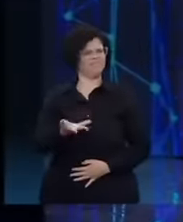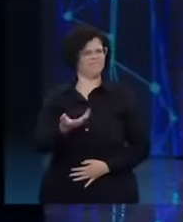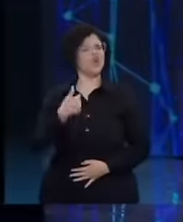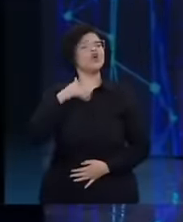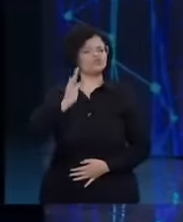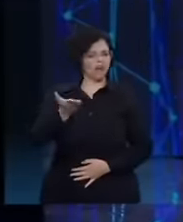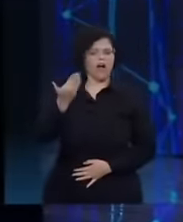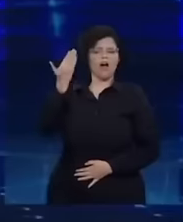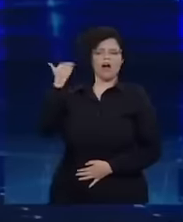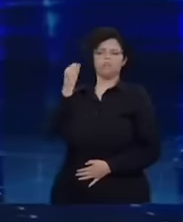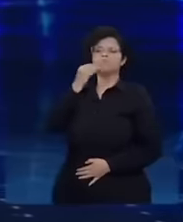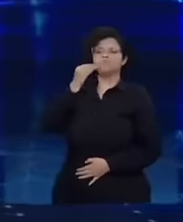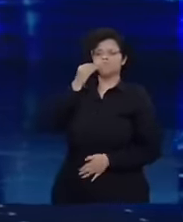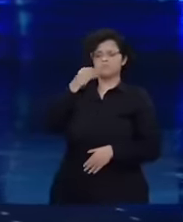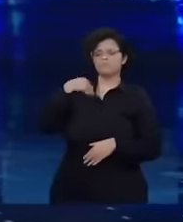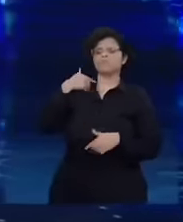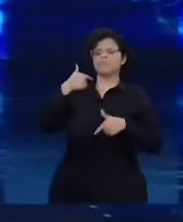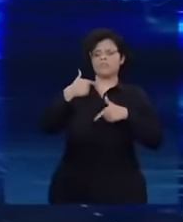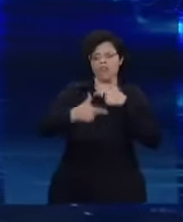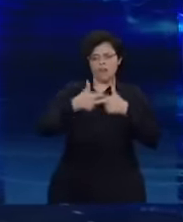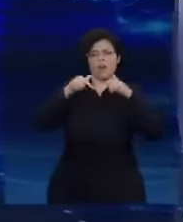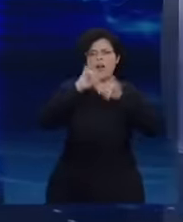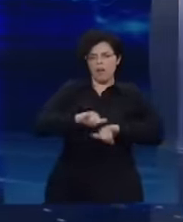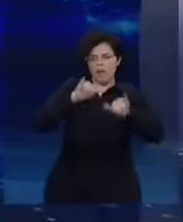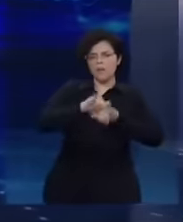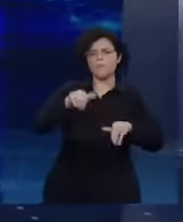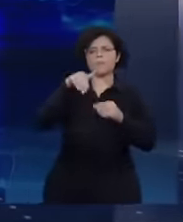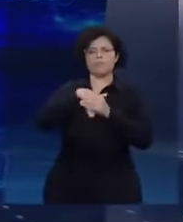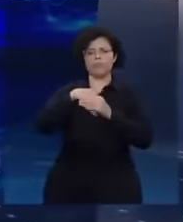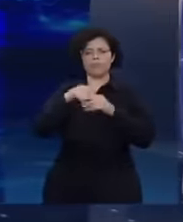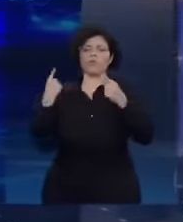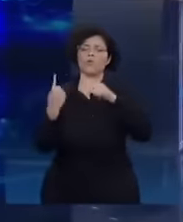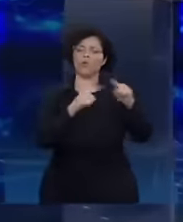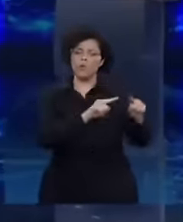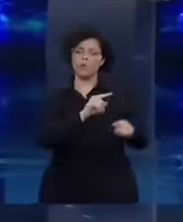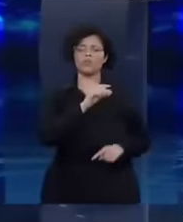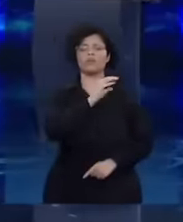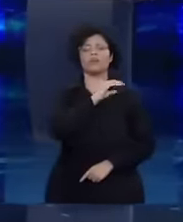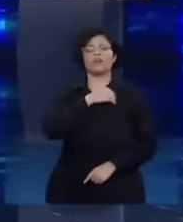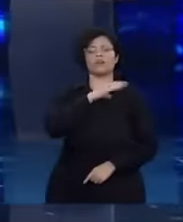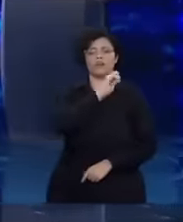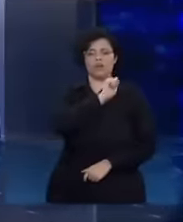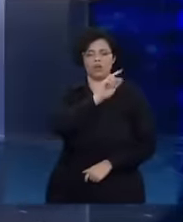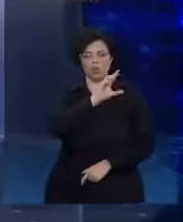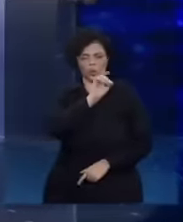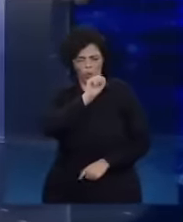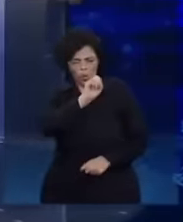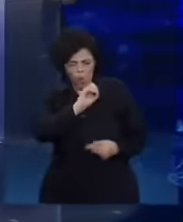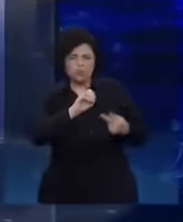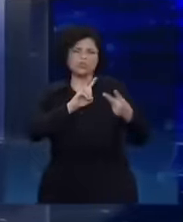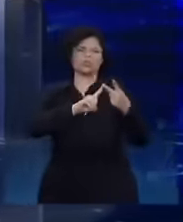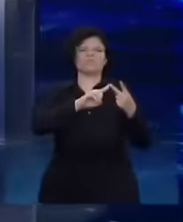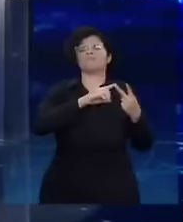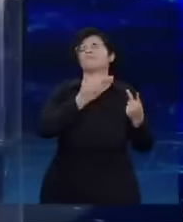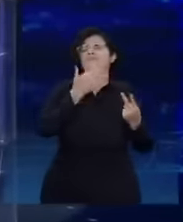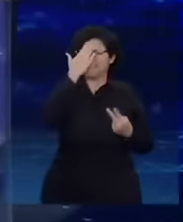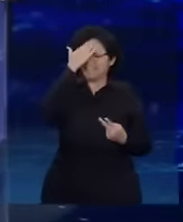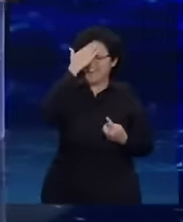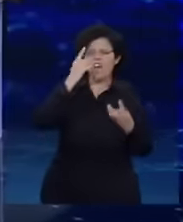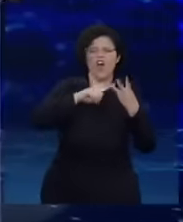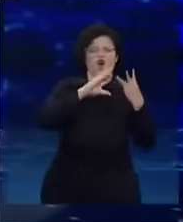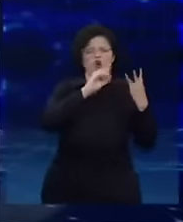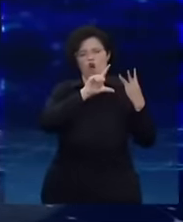campanhas. Você sabe que eu já participei de campanha contra o Fernando Henrique Cadoso, contra o Corno, contra o Serra e o nível era outro,